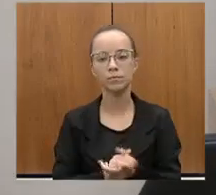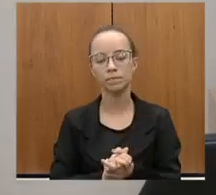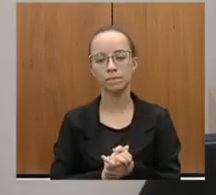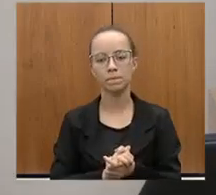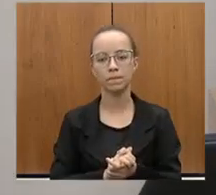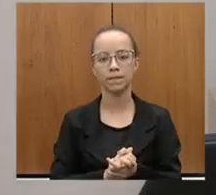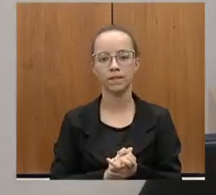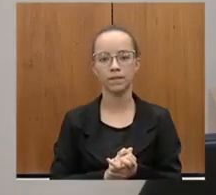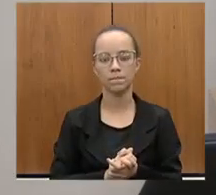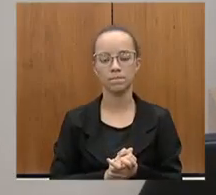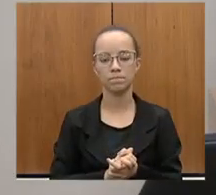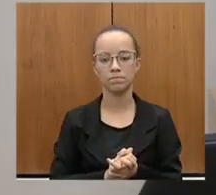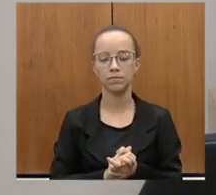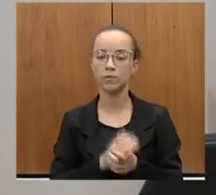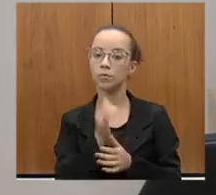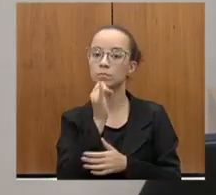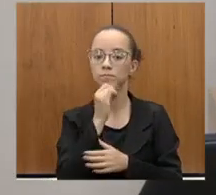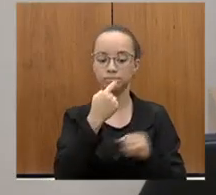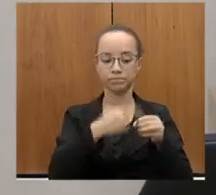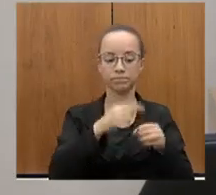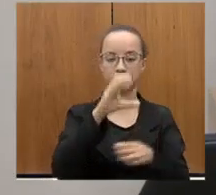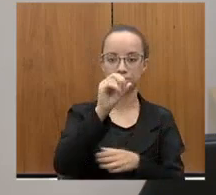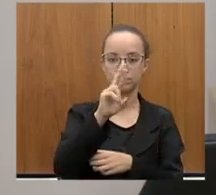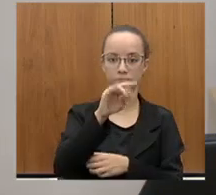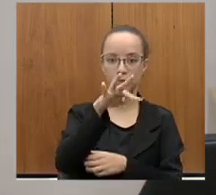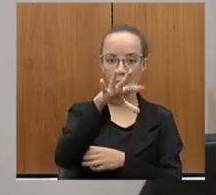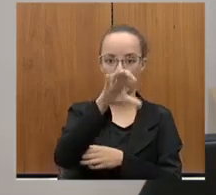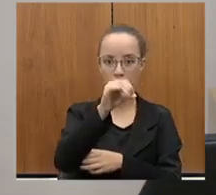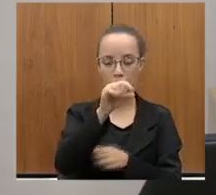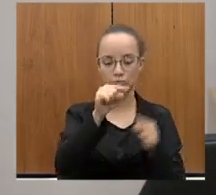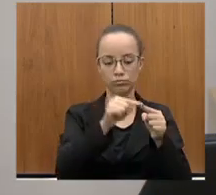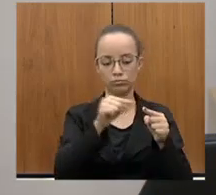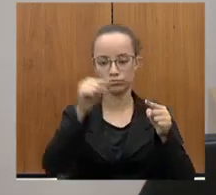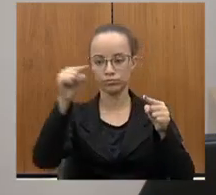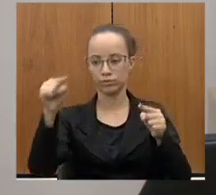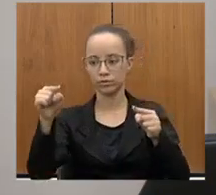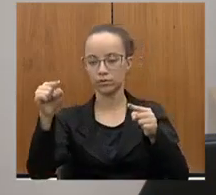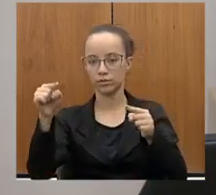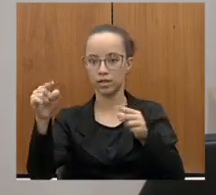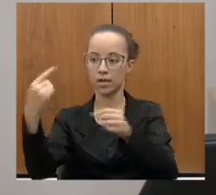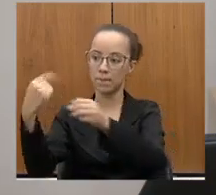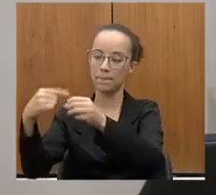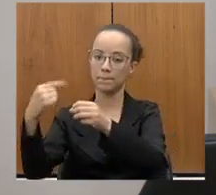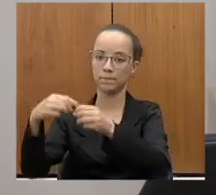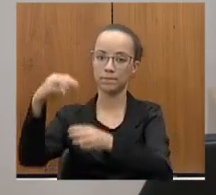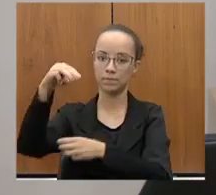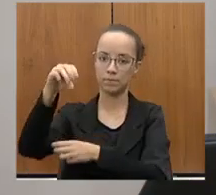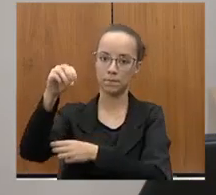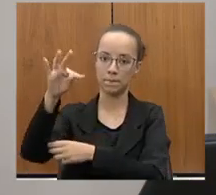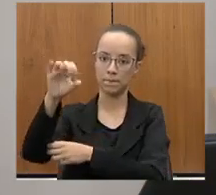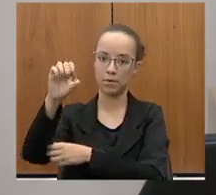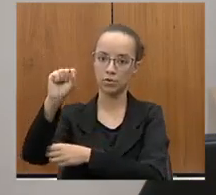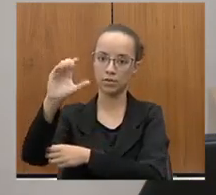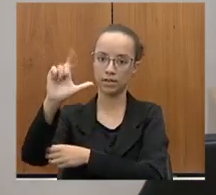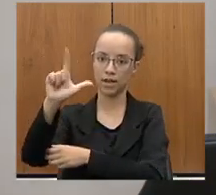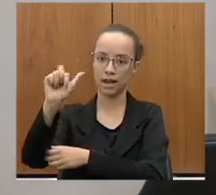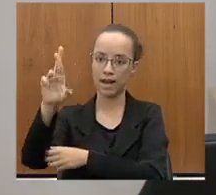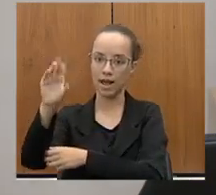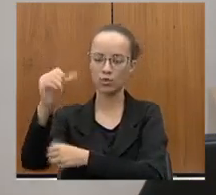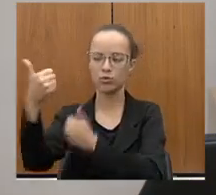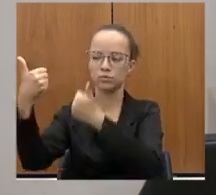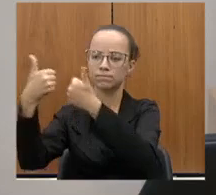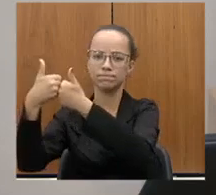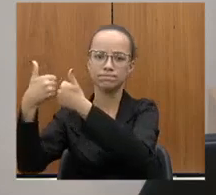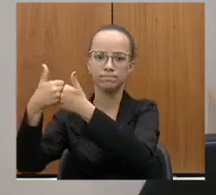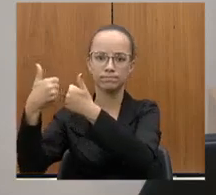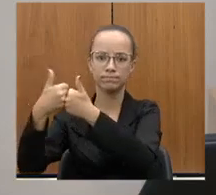VLI, depois de Corinto, ela passa em Montes Claros, passa próximo ao Jaíba, passa no